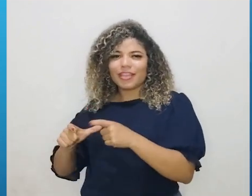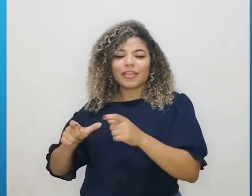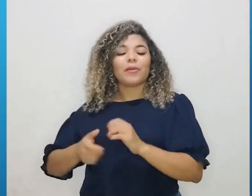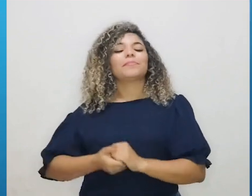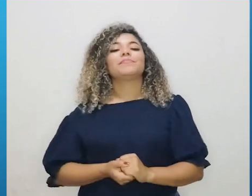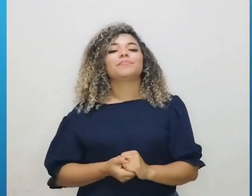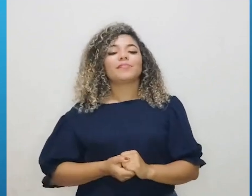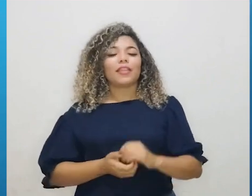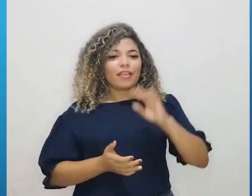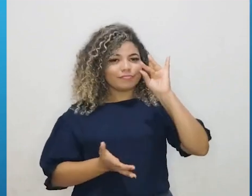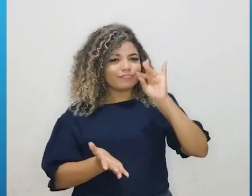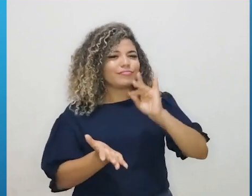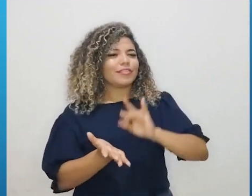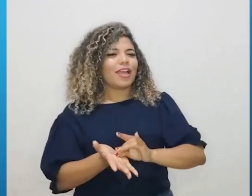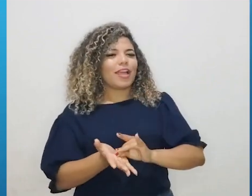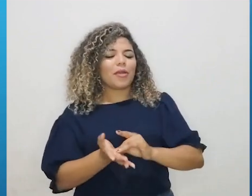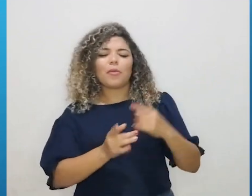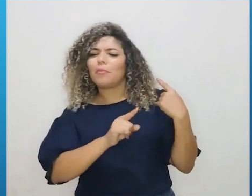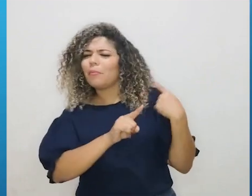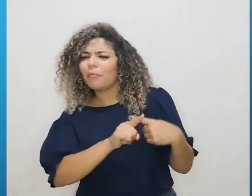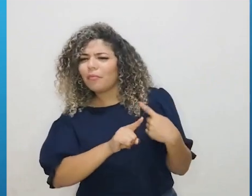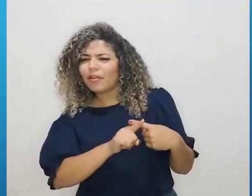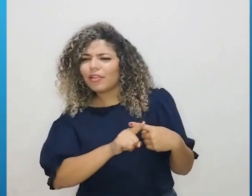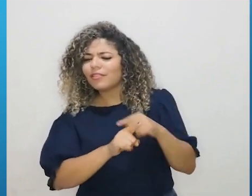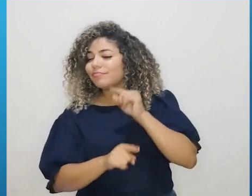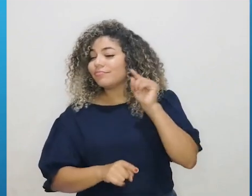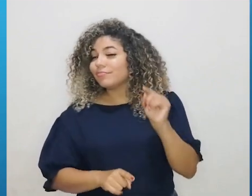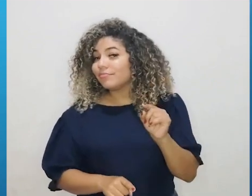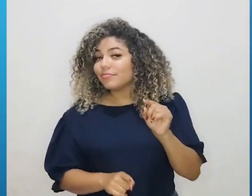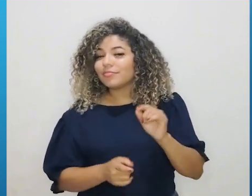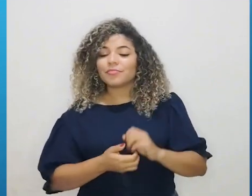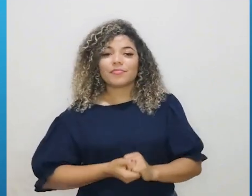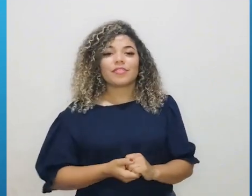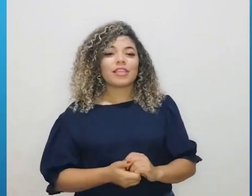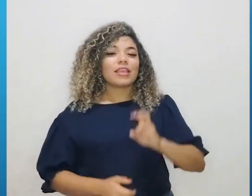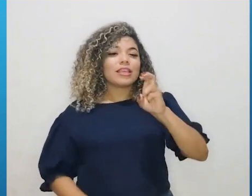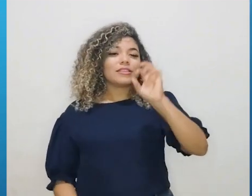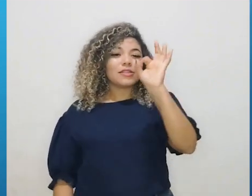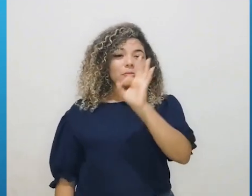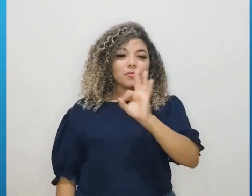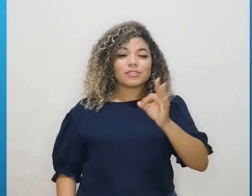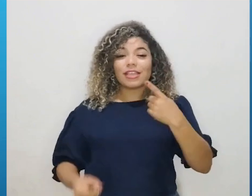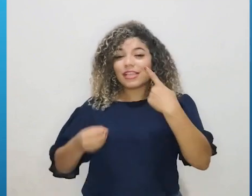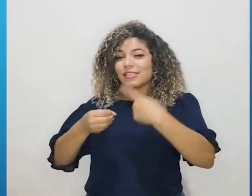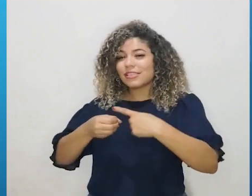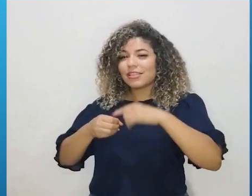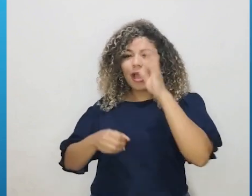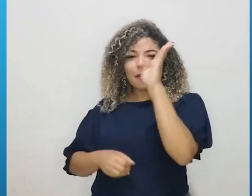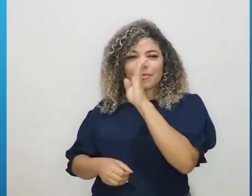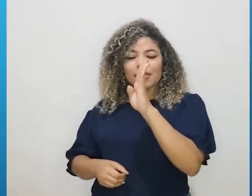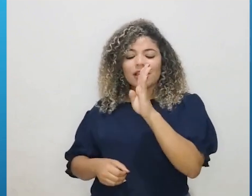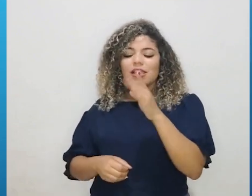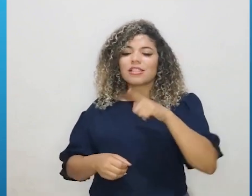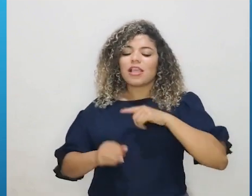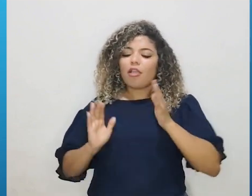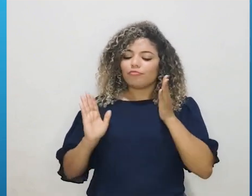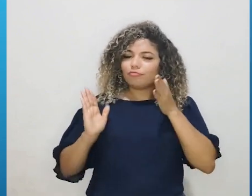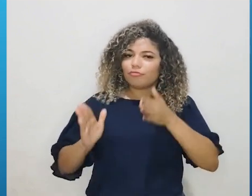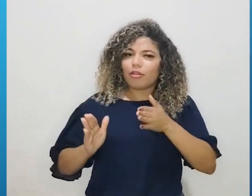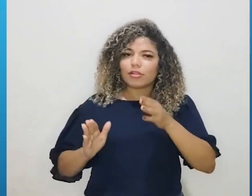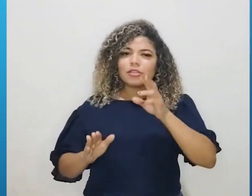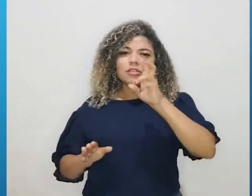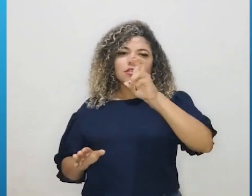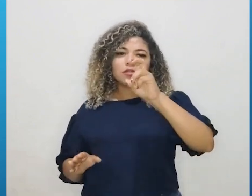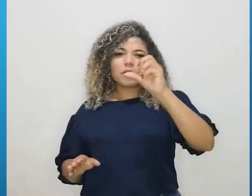Com certeza deve ter algum motivo para isso. 5% das cidades brasileiras concentram 56